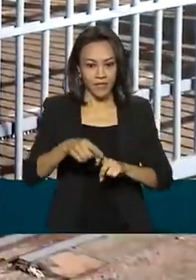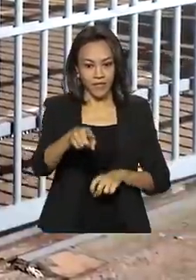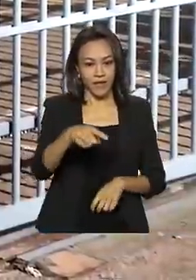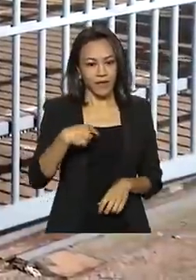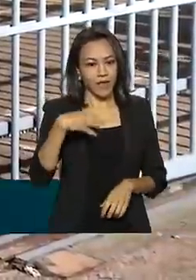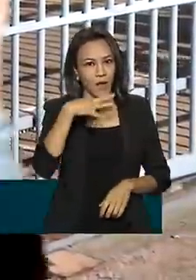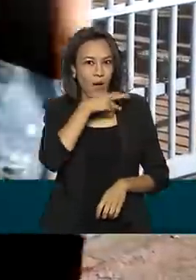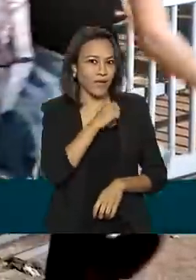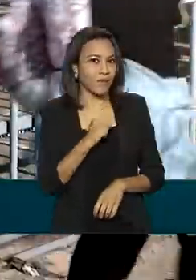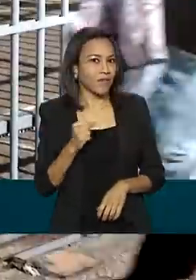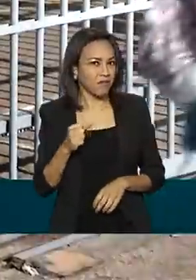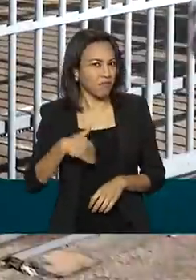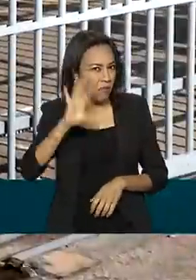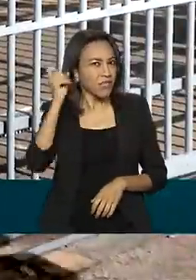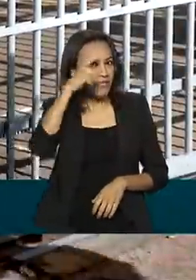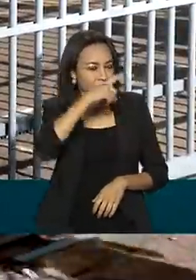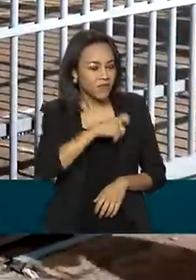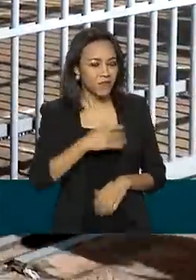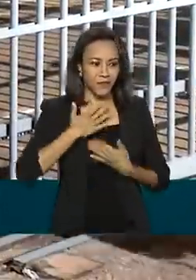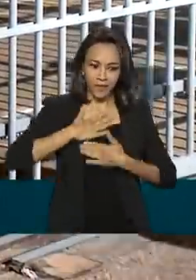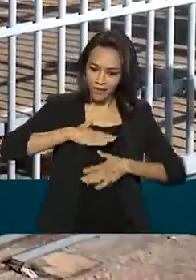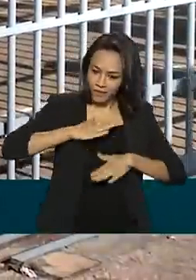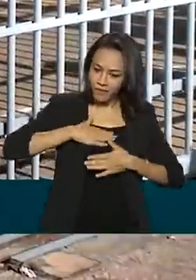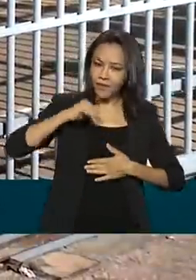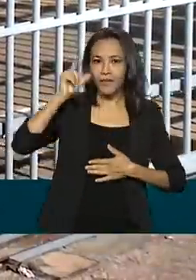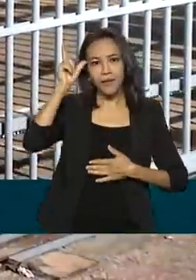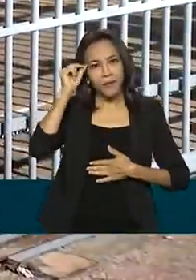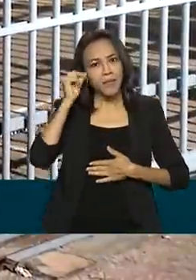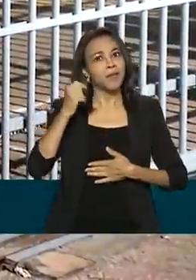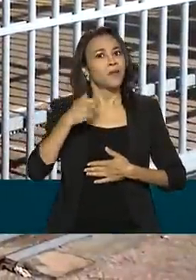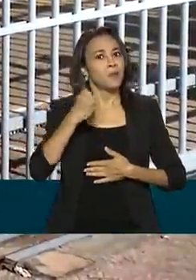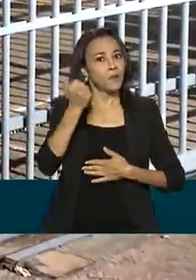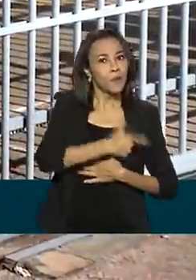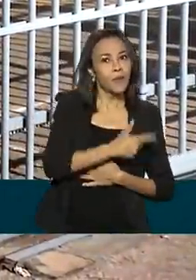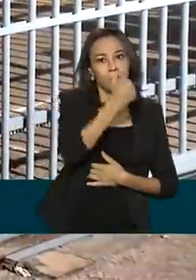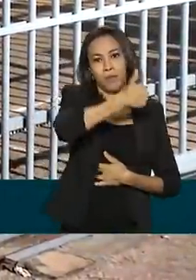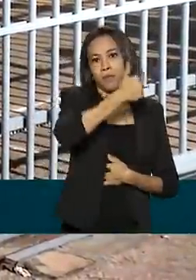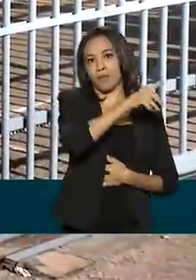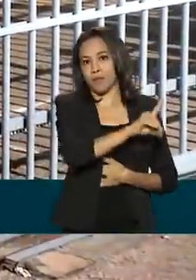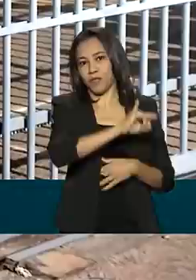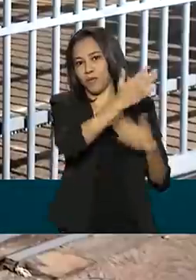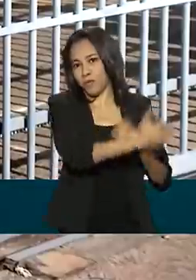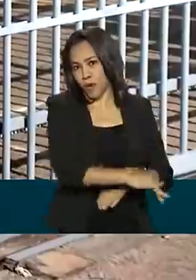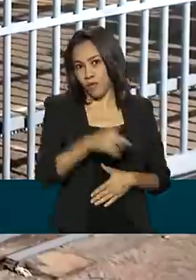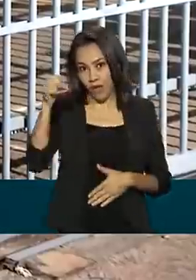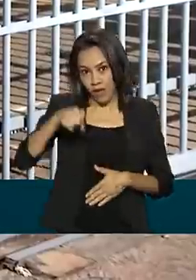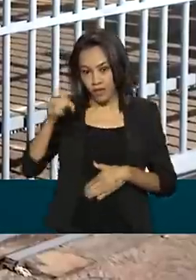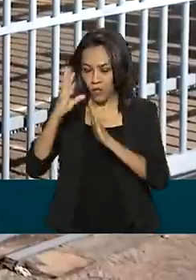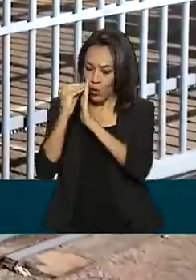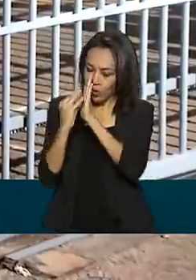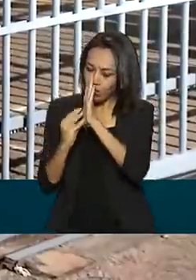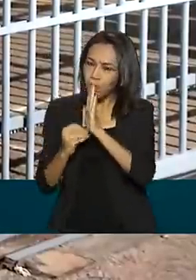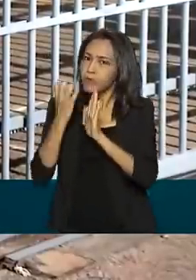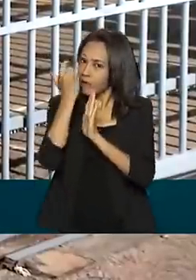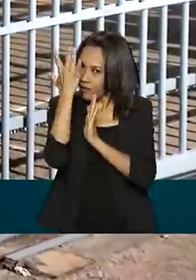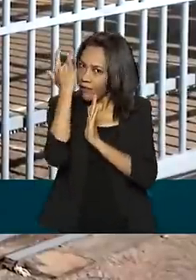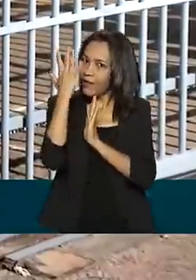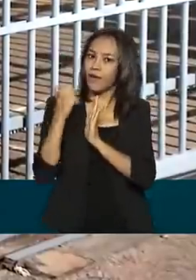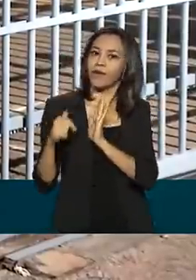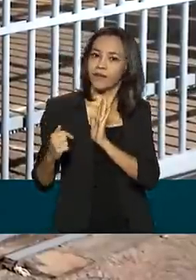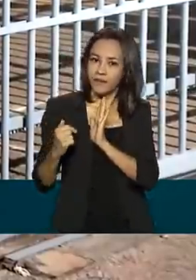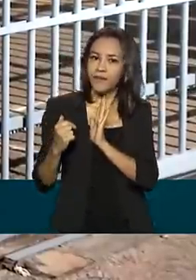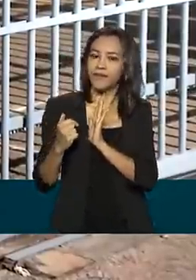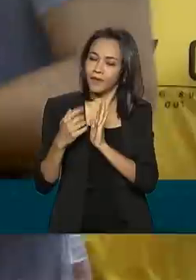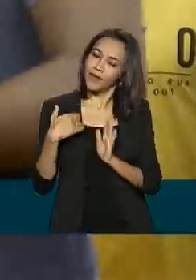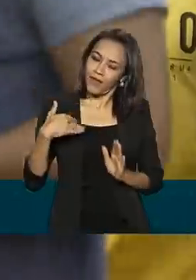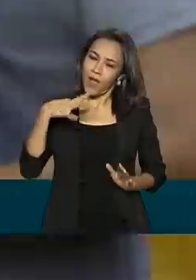difícil. Eu achei a prova bem mais tranquila que o primeiro dia, com certeza. Achei os conteúdos fáceis no geral. Acho